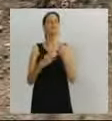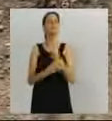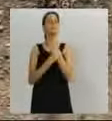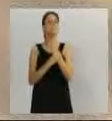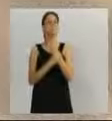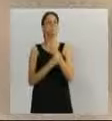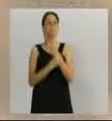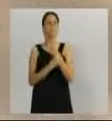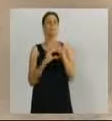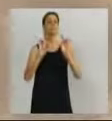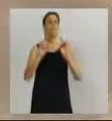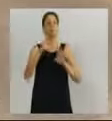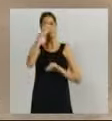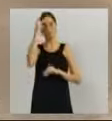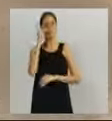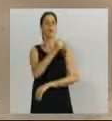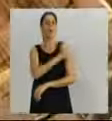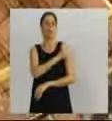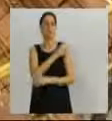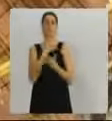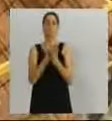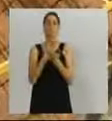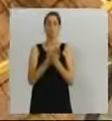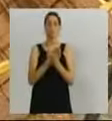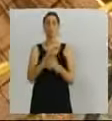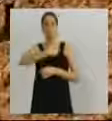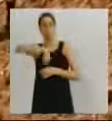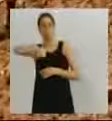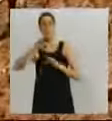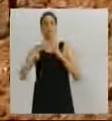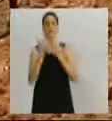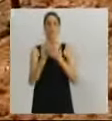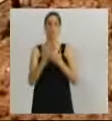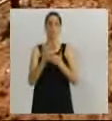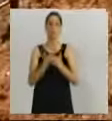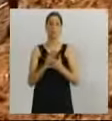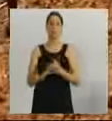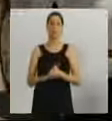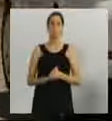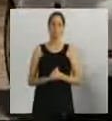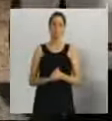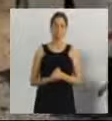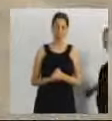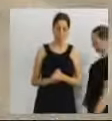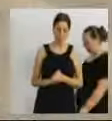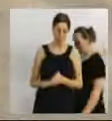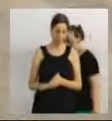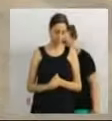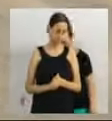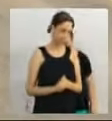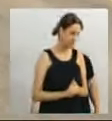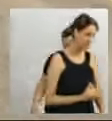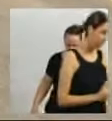aos alunos que, por aí, passam para as escolas que tem naquela região, a Felipe Schmidt, na Itopá Vazinha, ou a escola no CAIC,